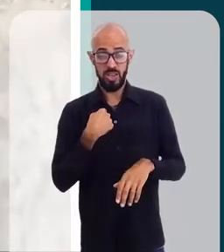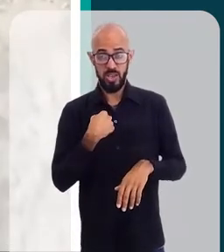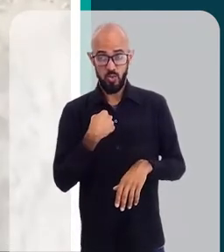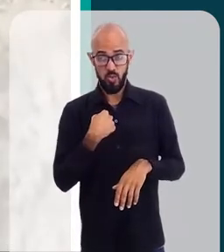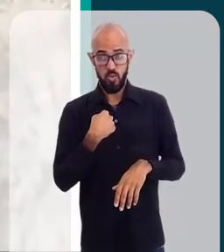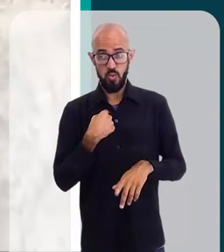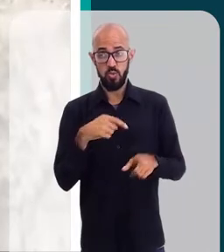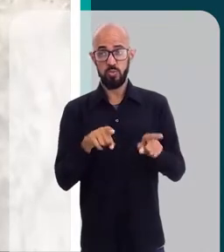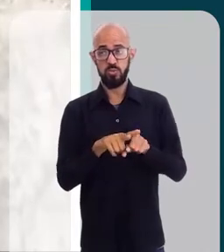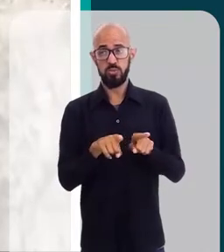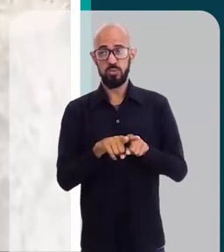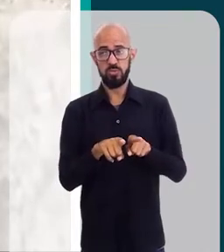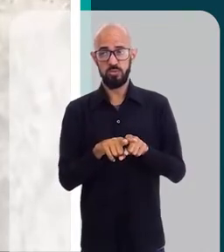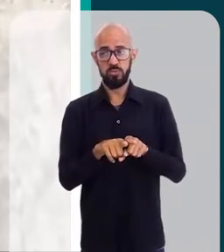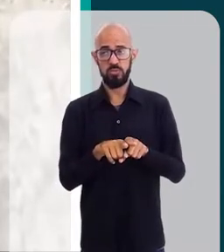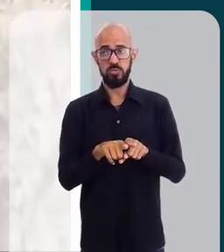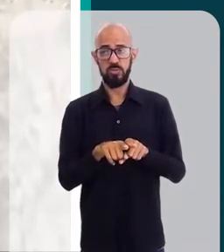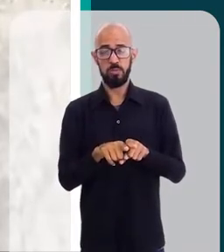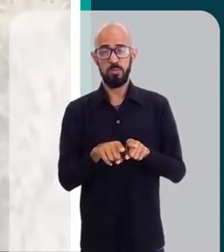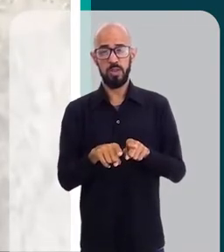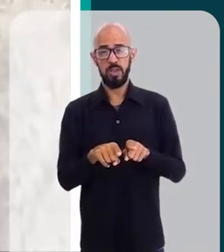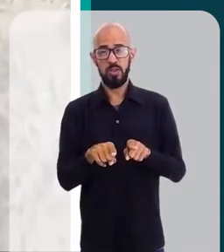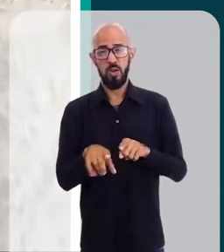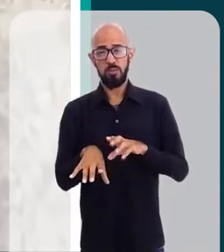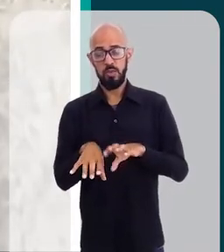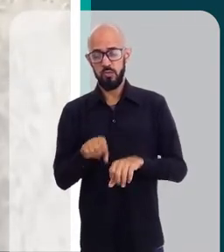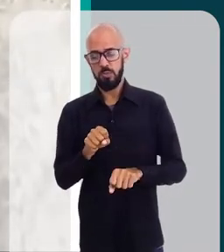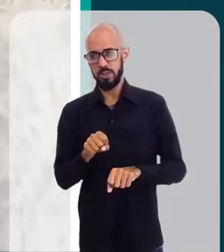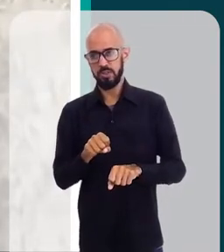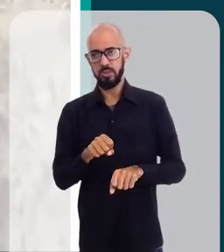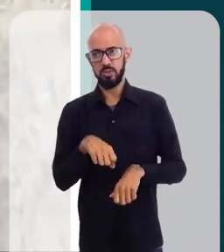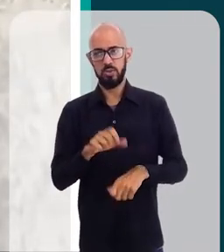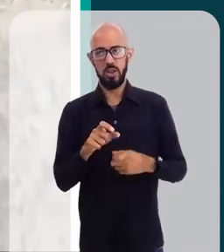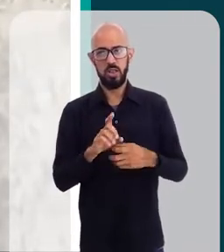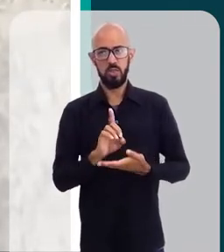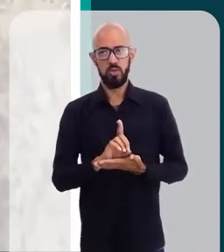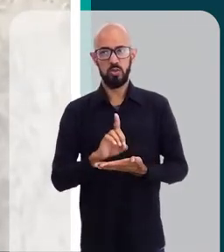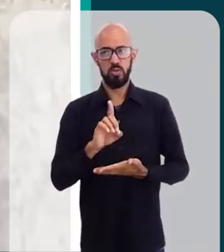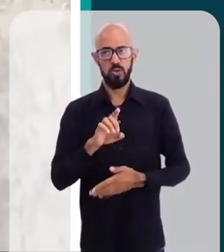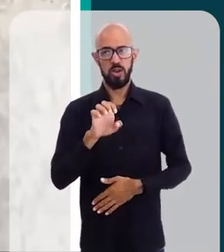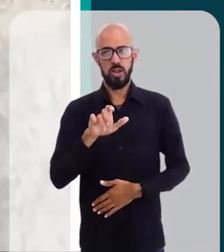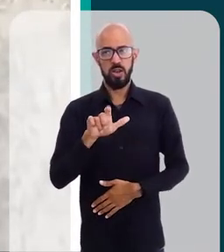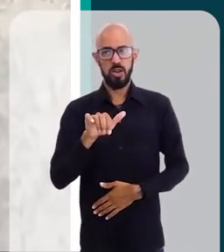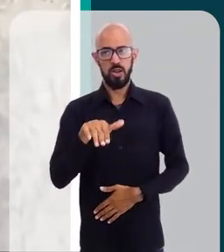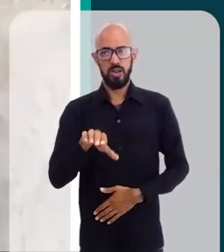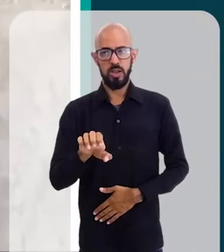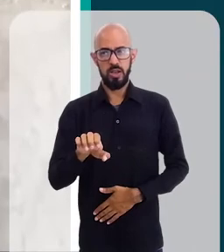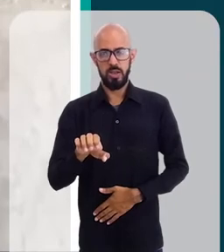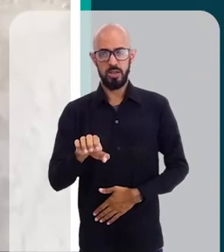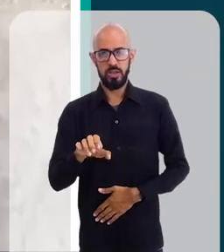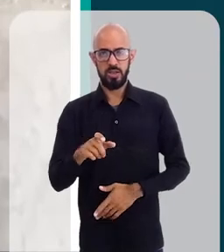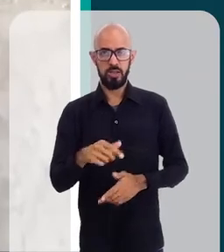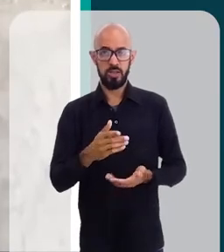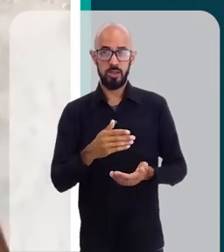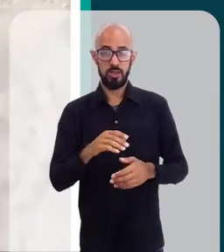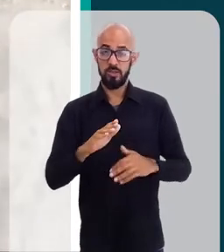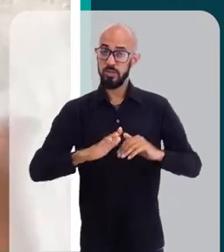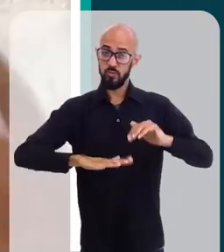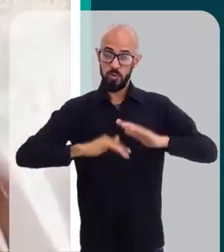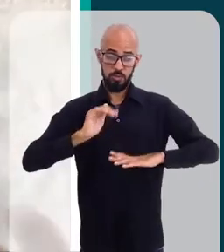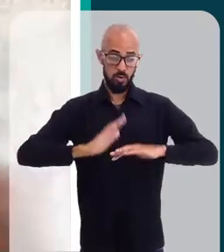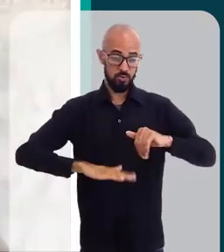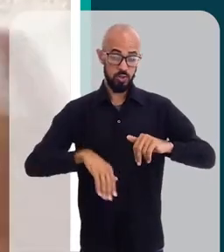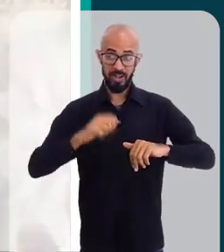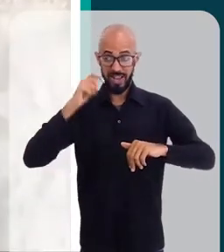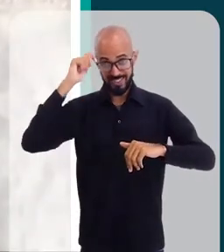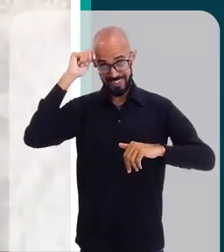começou, eu trazendo aí a minha graduação, especialização, a doutora Eliane trazendo sua especialização, começou